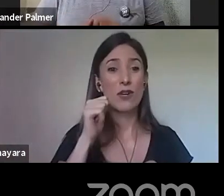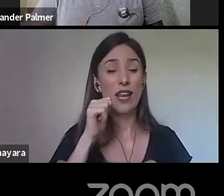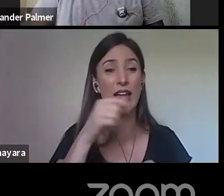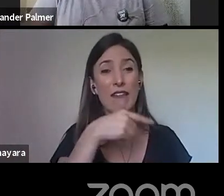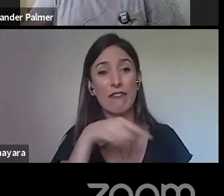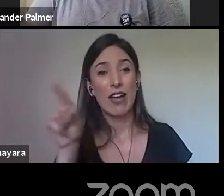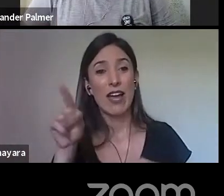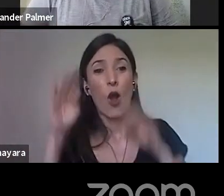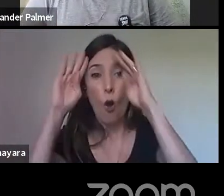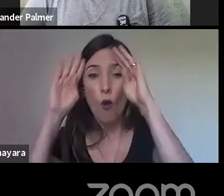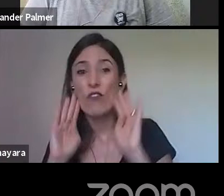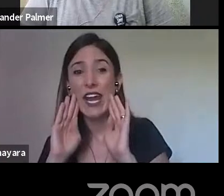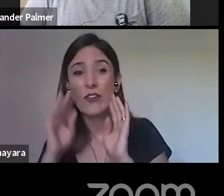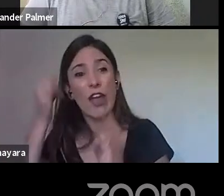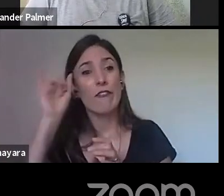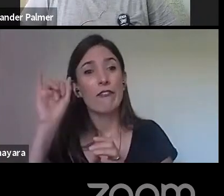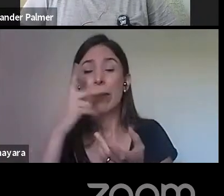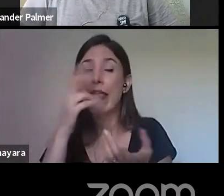povoamento.